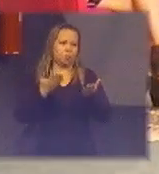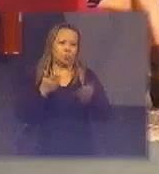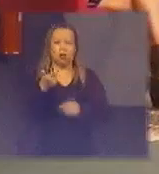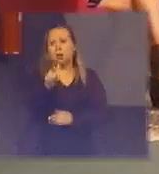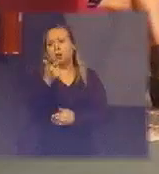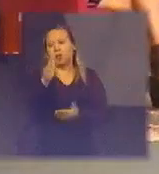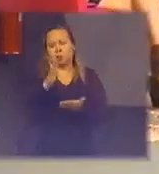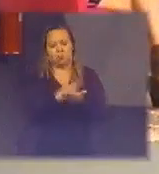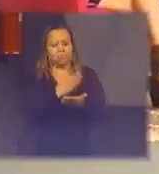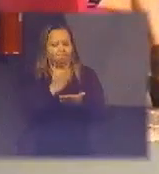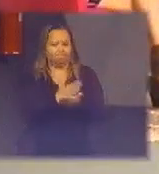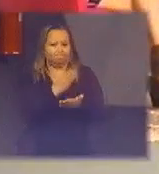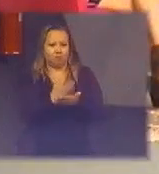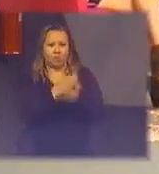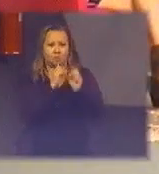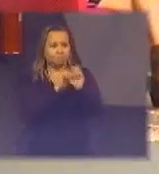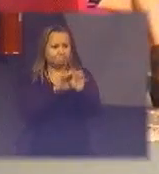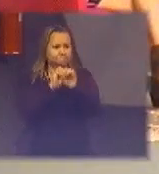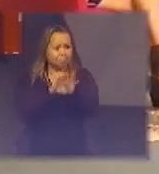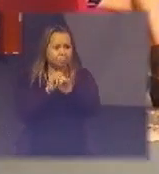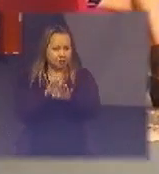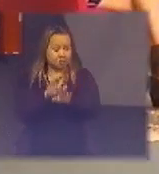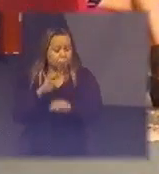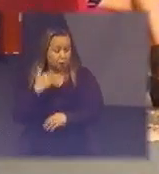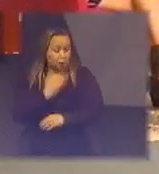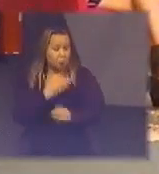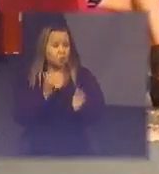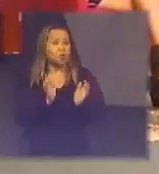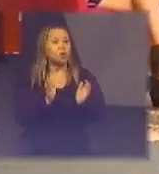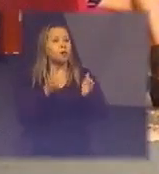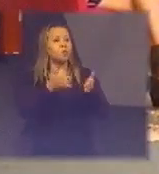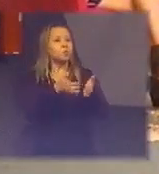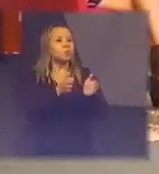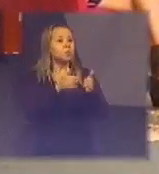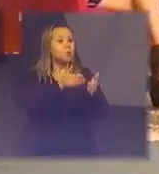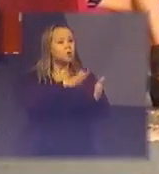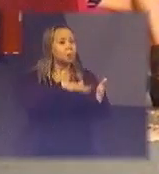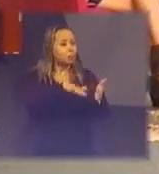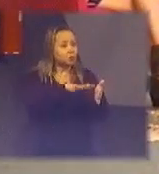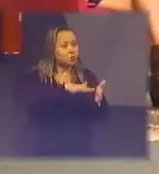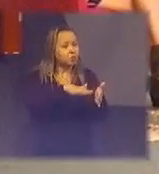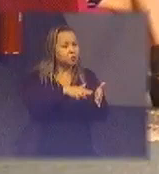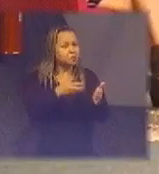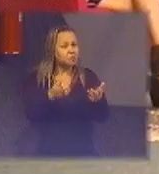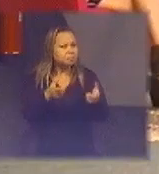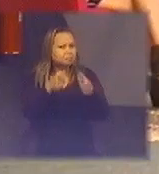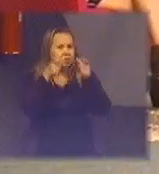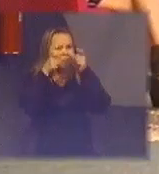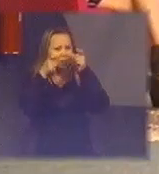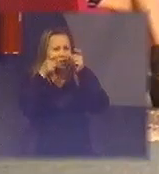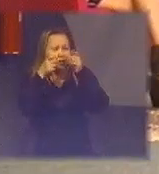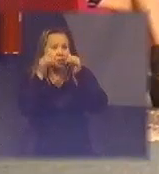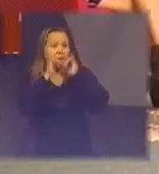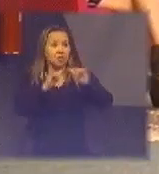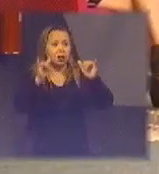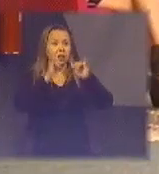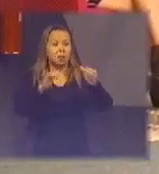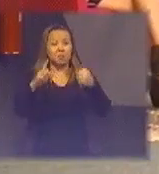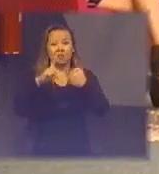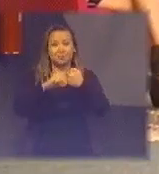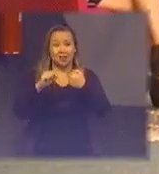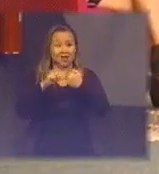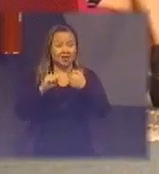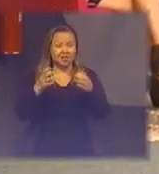nosso grupo digamos assim me incluindo aí nesse grupo está mais interessado hoje publicar artigos e ser pesquisador e